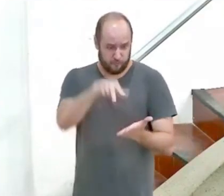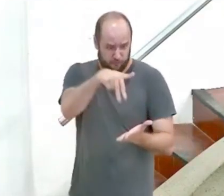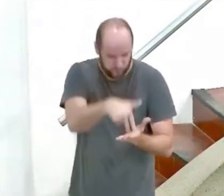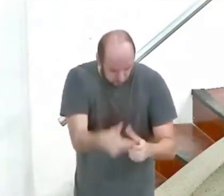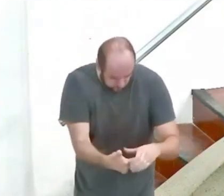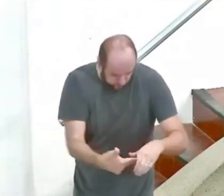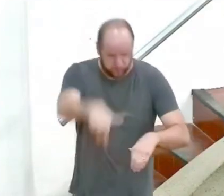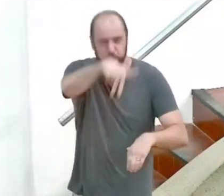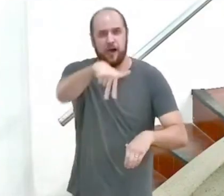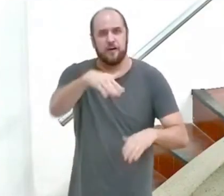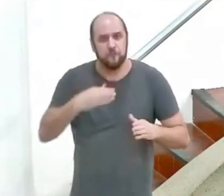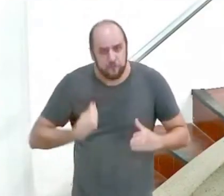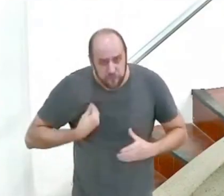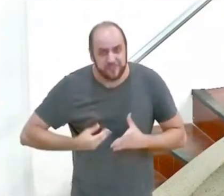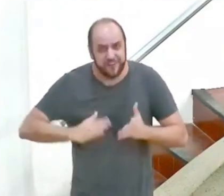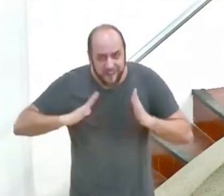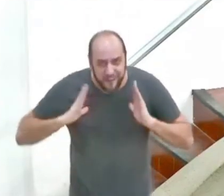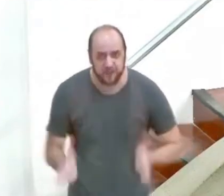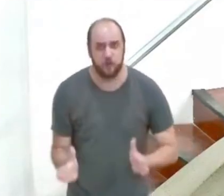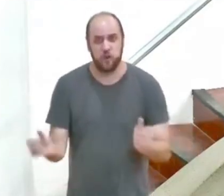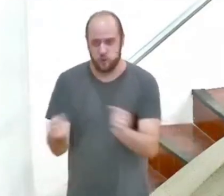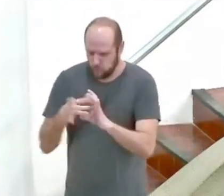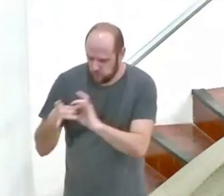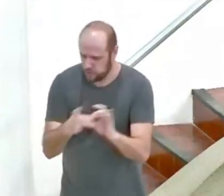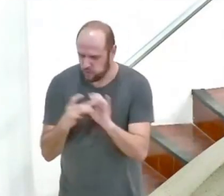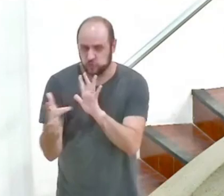mortos eu te uni ao meu filho Cristo Jesus